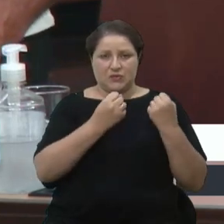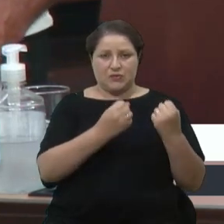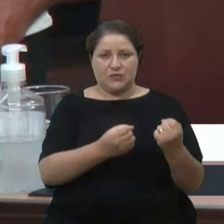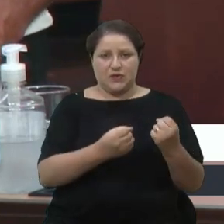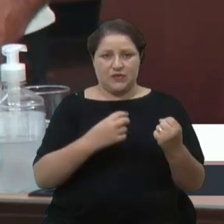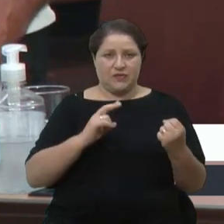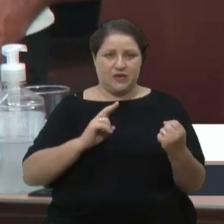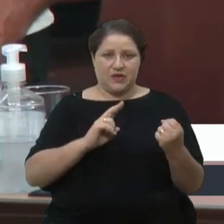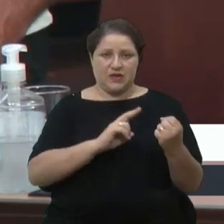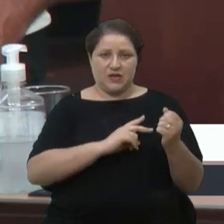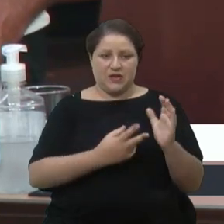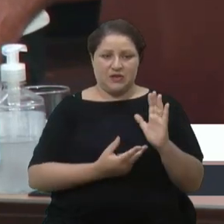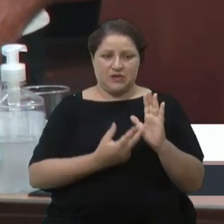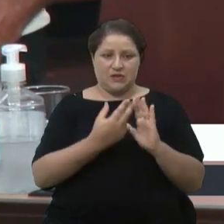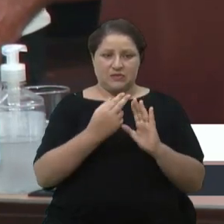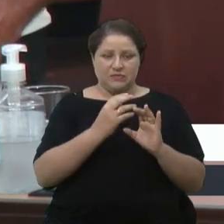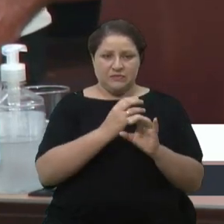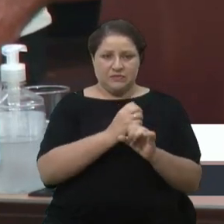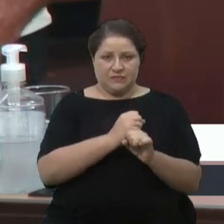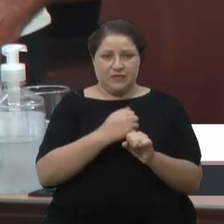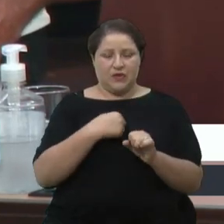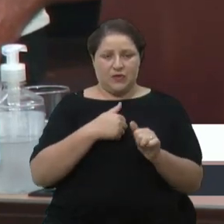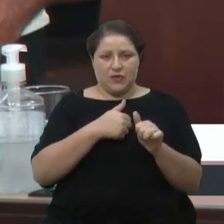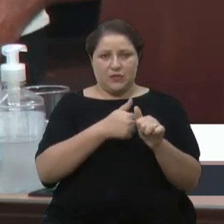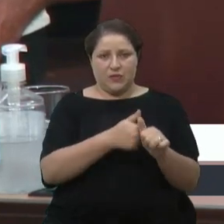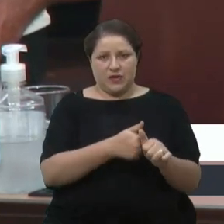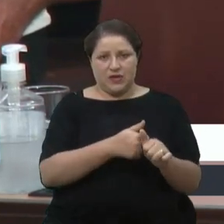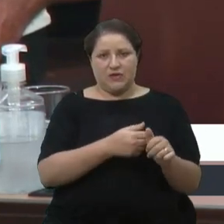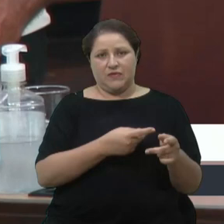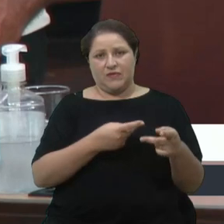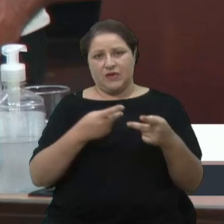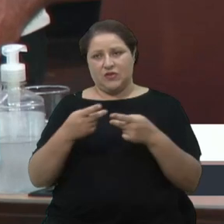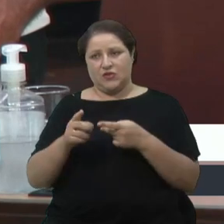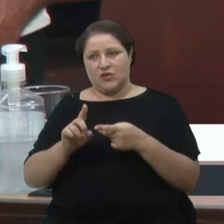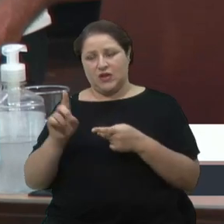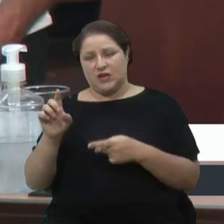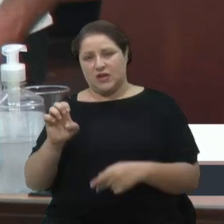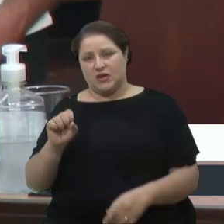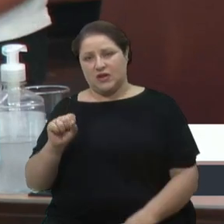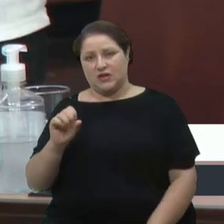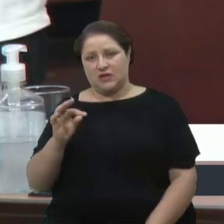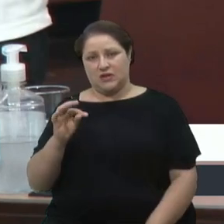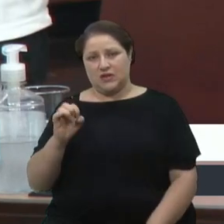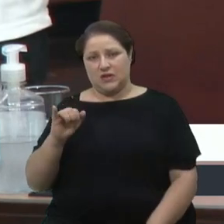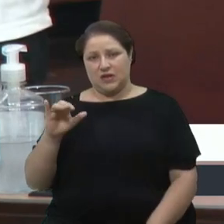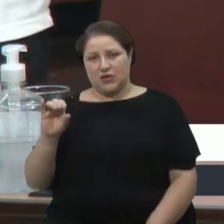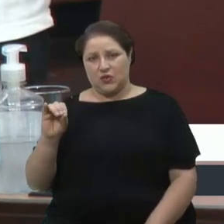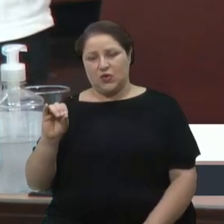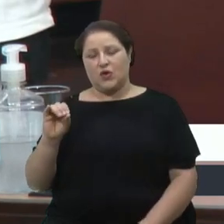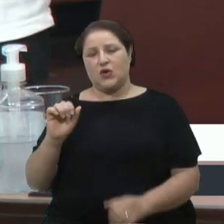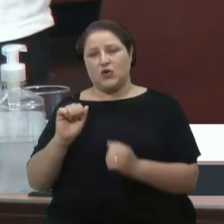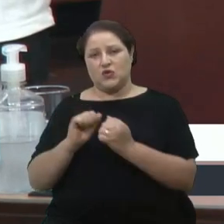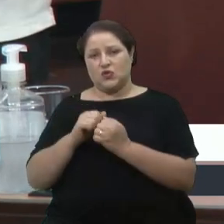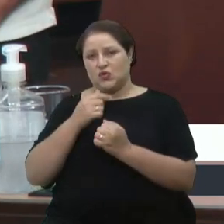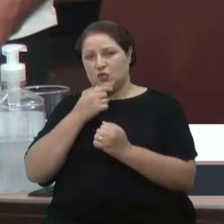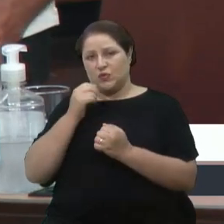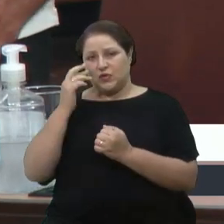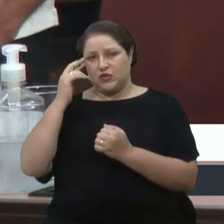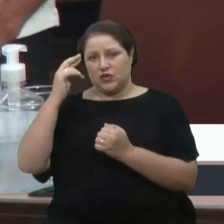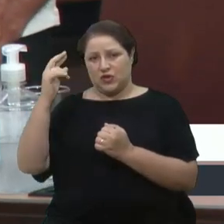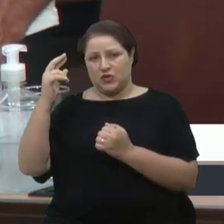de perto esse debate, fomos à esteio, conhecemos juntamente com o Henrique, o diretor da Secretaria do Meio Ambiente